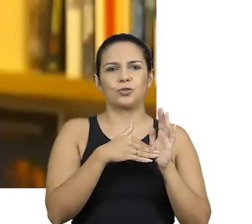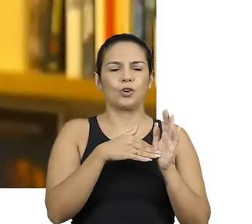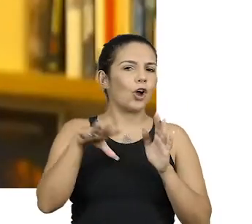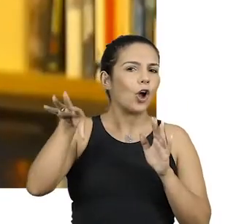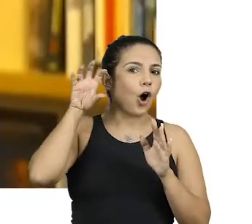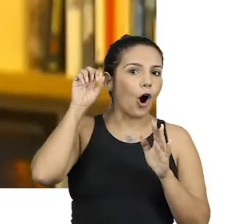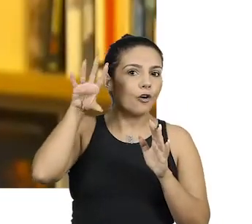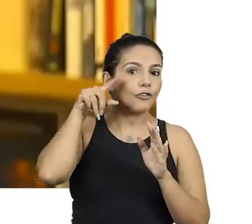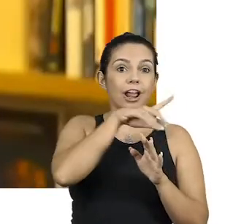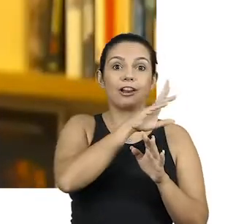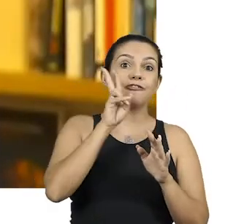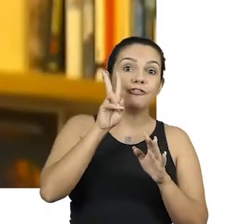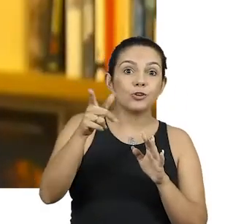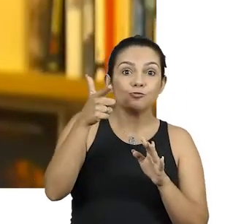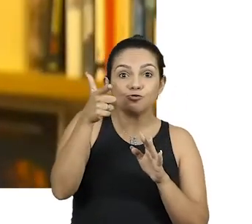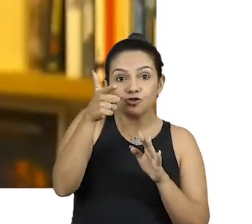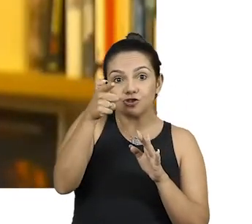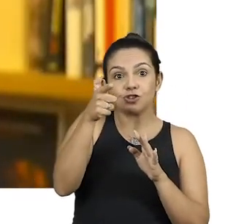ouviu o tiro